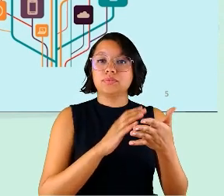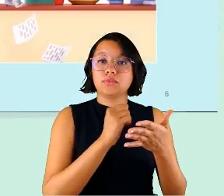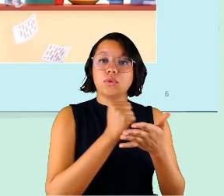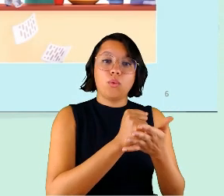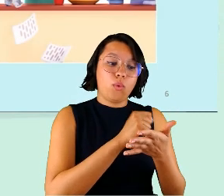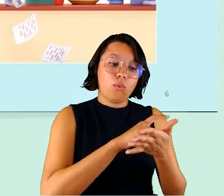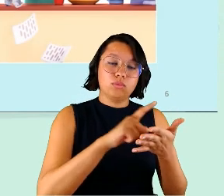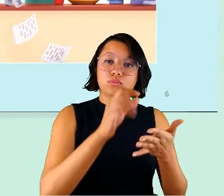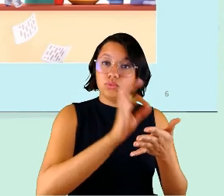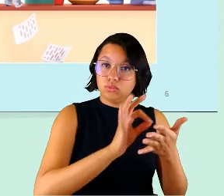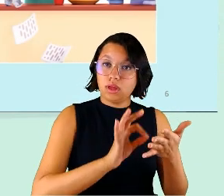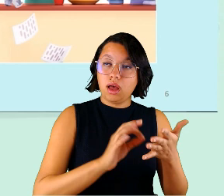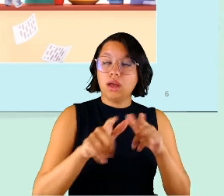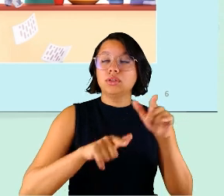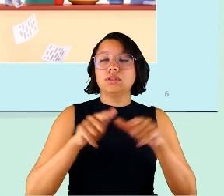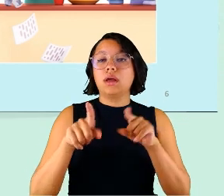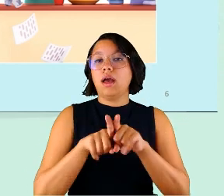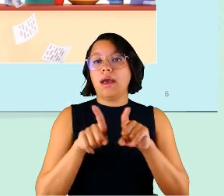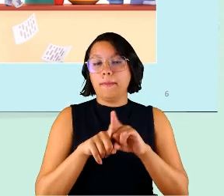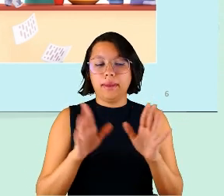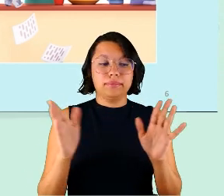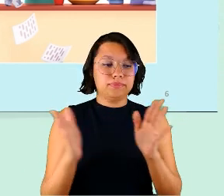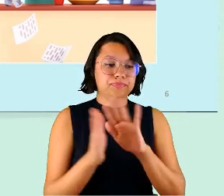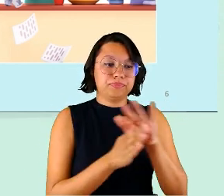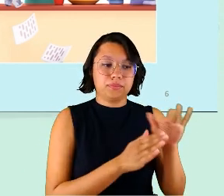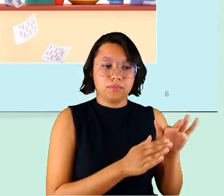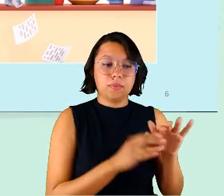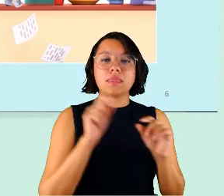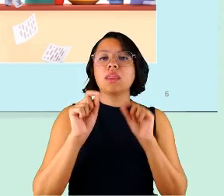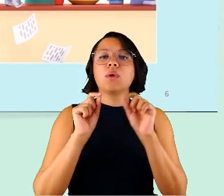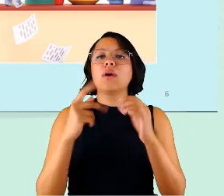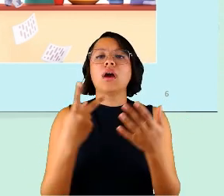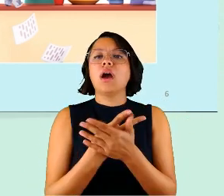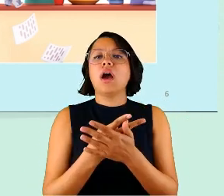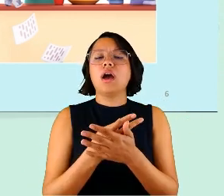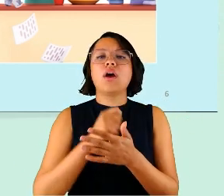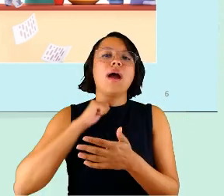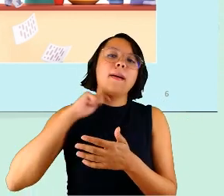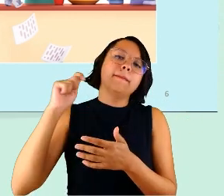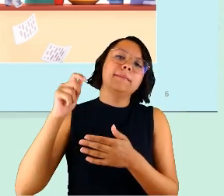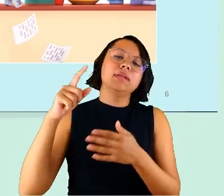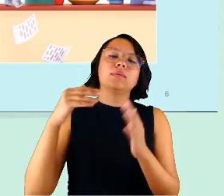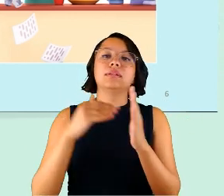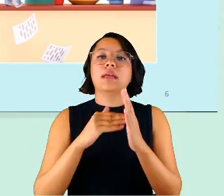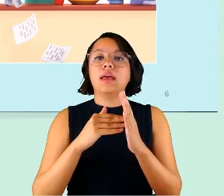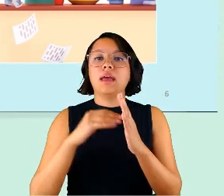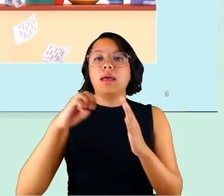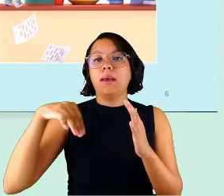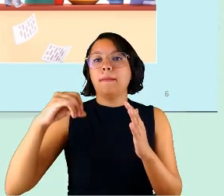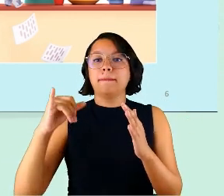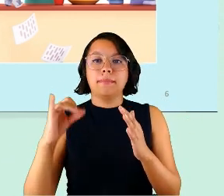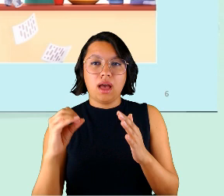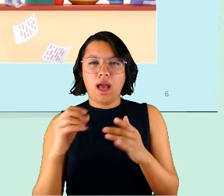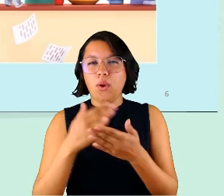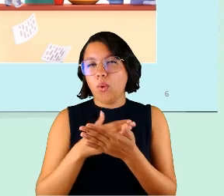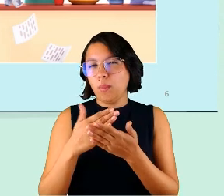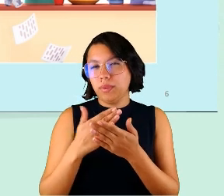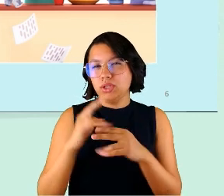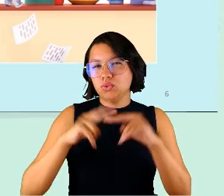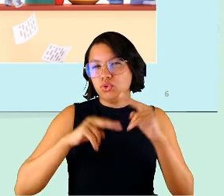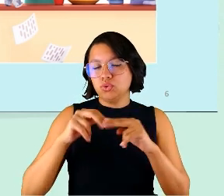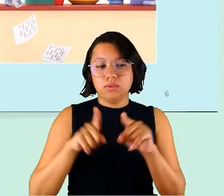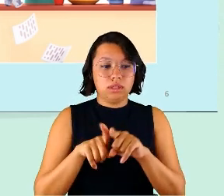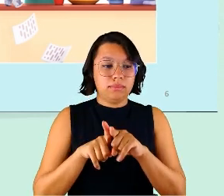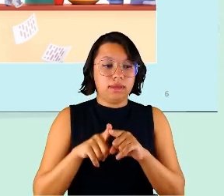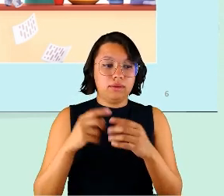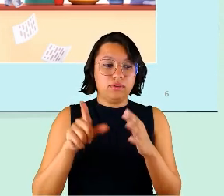Então, o que aconteceu e nós medimos de abril a maio e início de junho, né, foram as primeiras pesquisas que a gente fez,